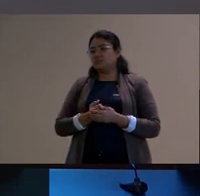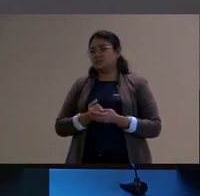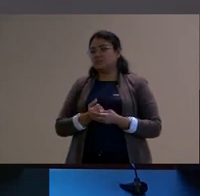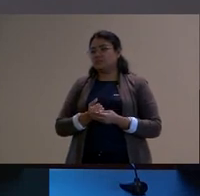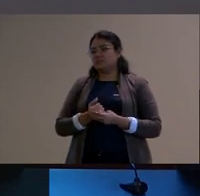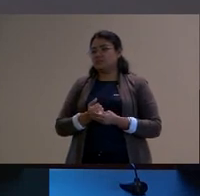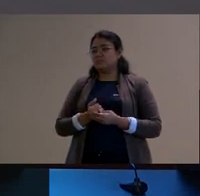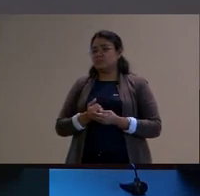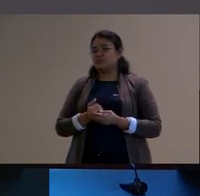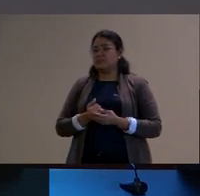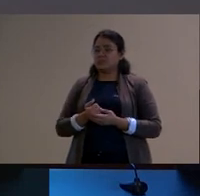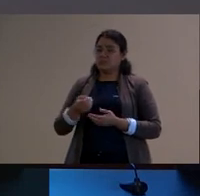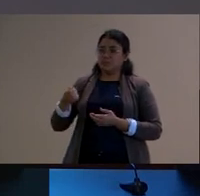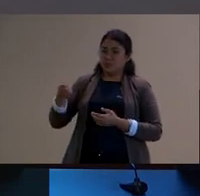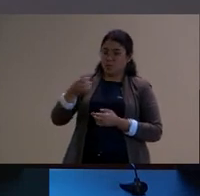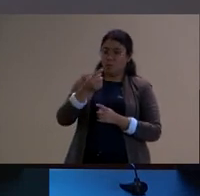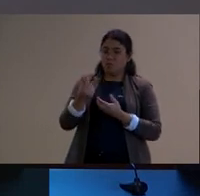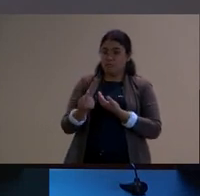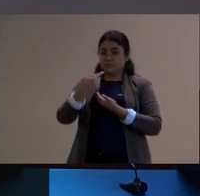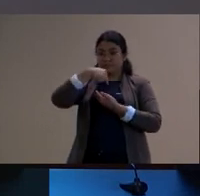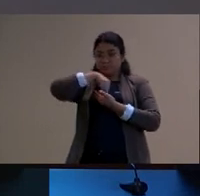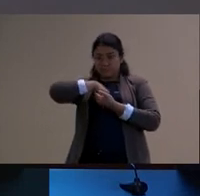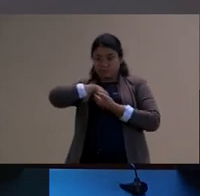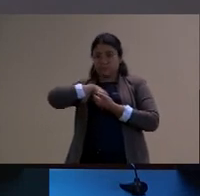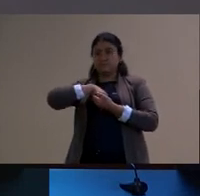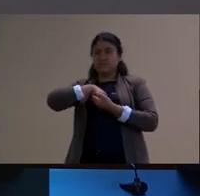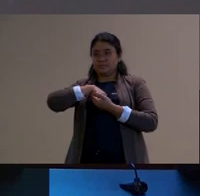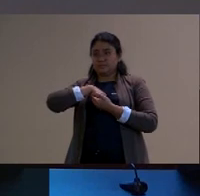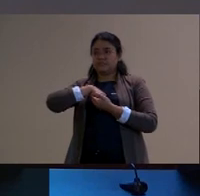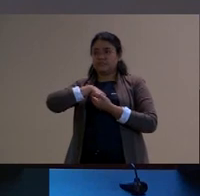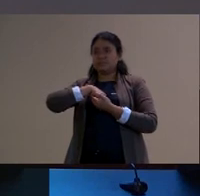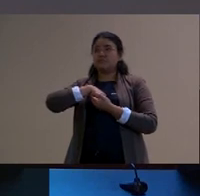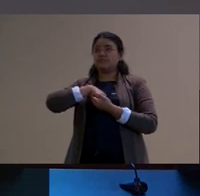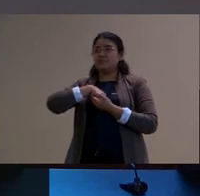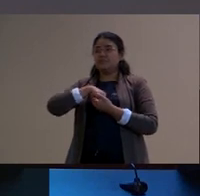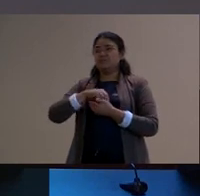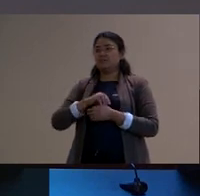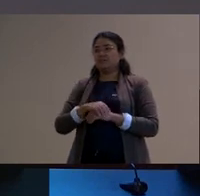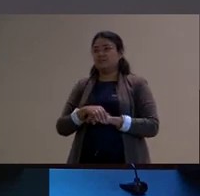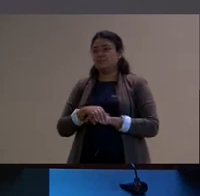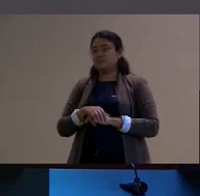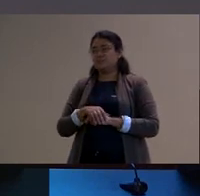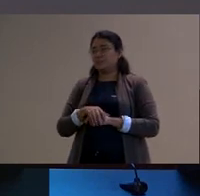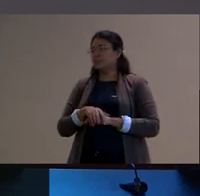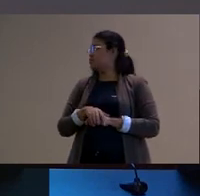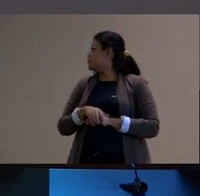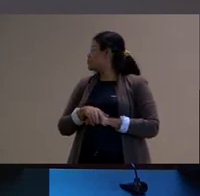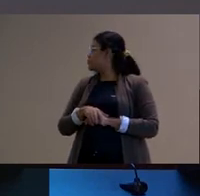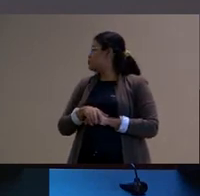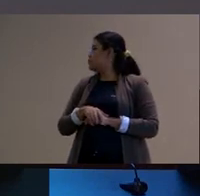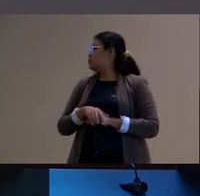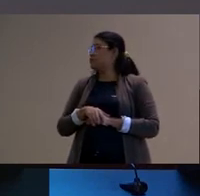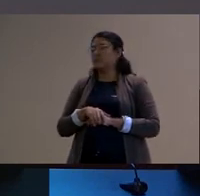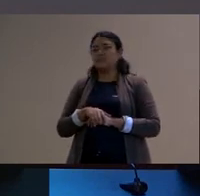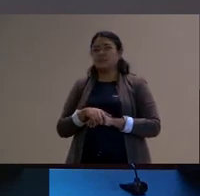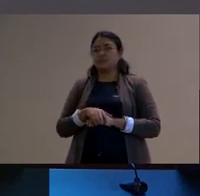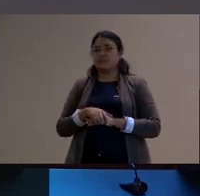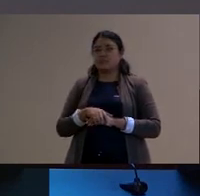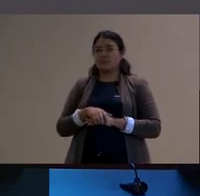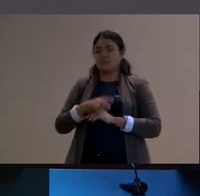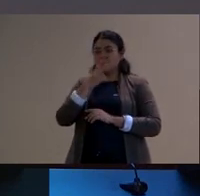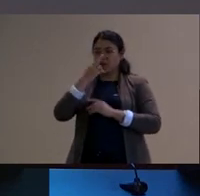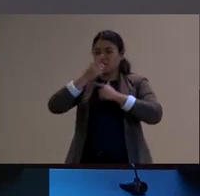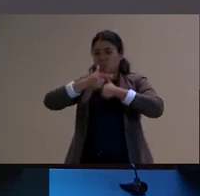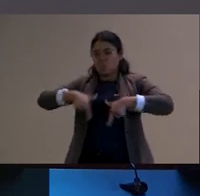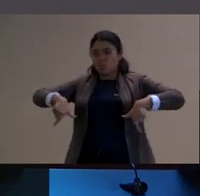subjetividade em alguns momentos até ele vai falar em uma desubjetivação até uma ausência do sujeito um apagamento do